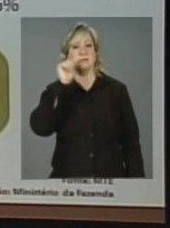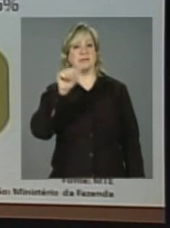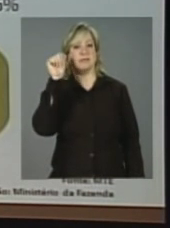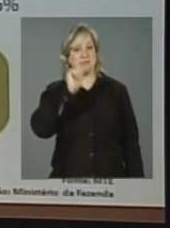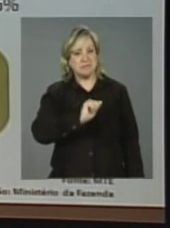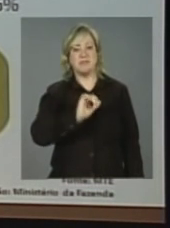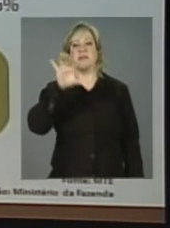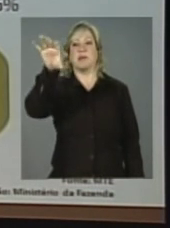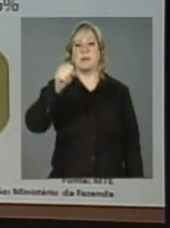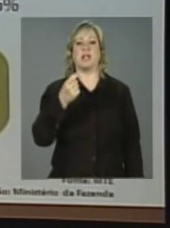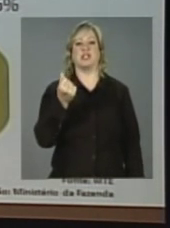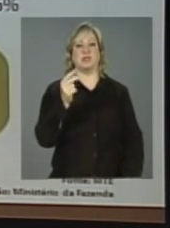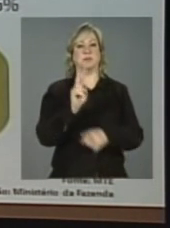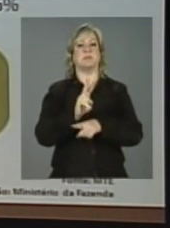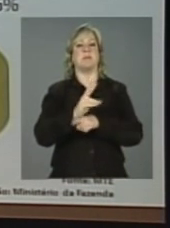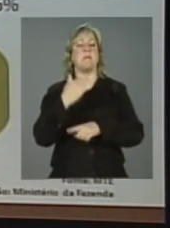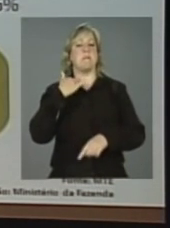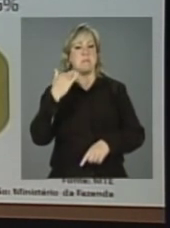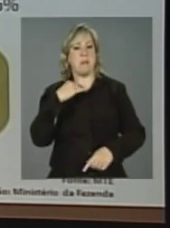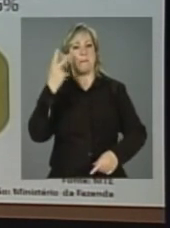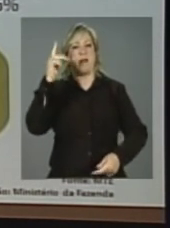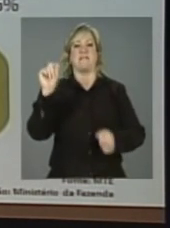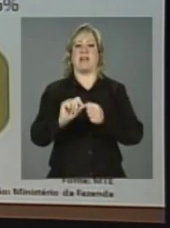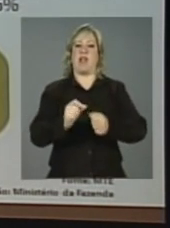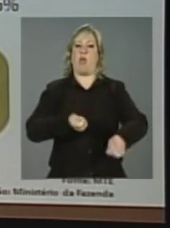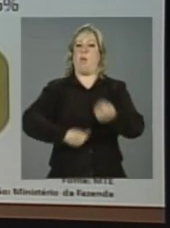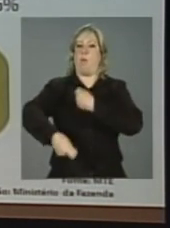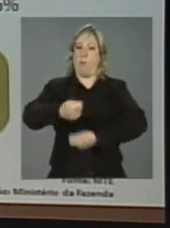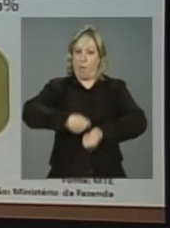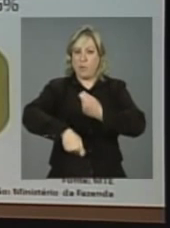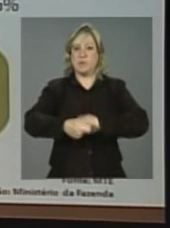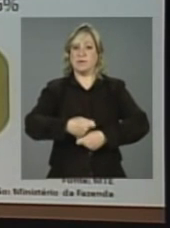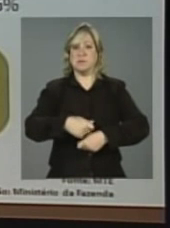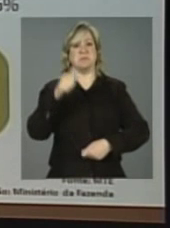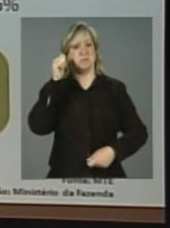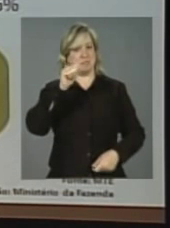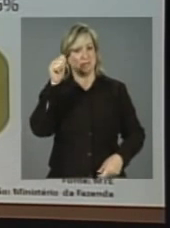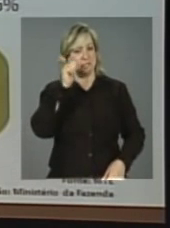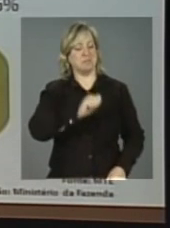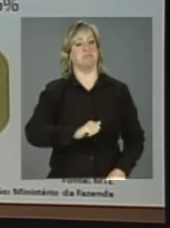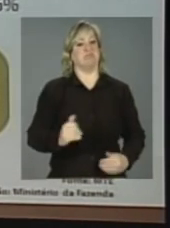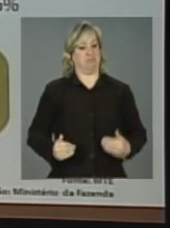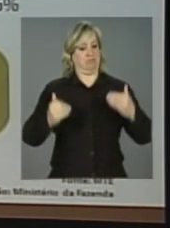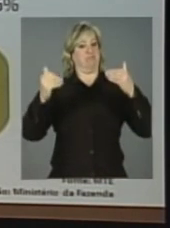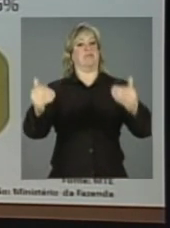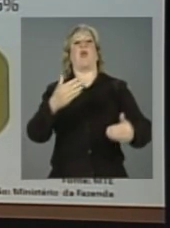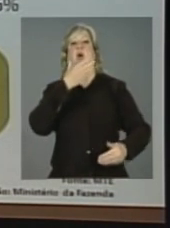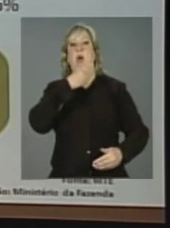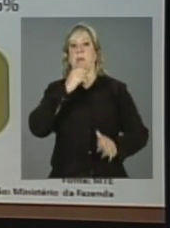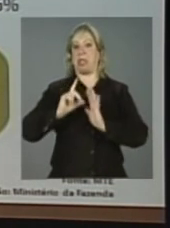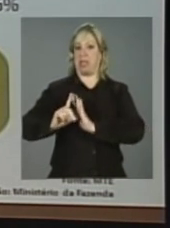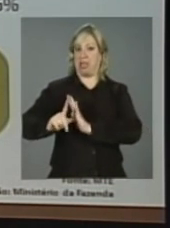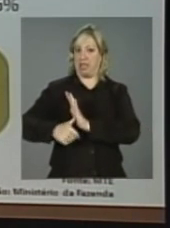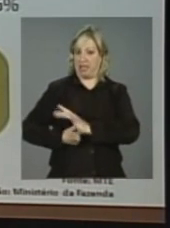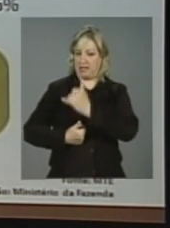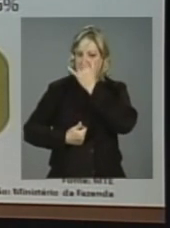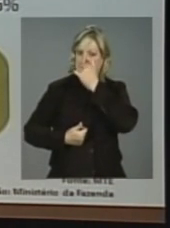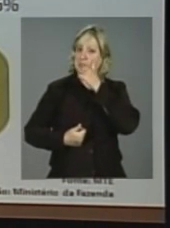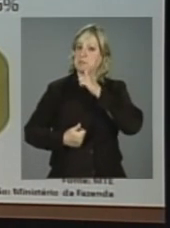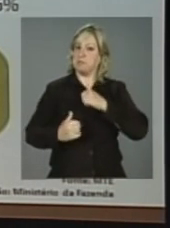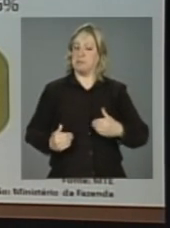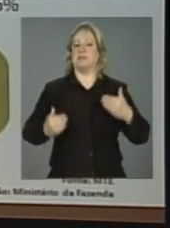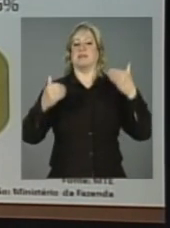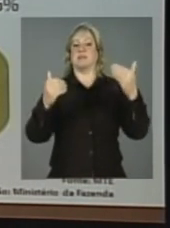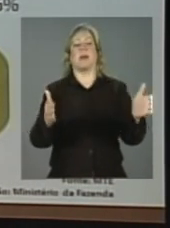tomadoras são as mulheres, o que mostra que as mulheres, definitivamente, já estão à frente dos homens, inclusive